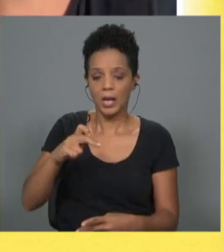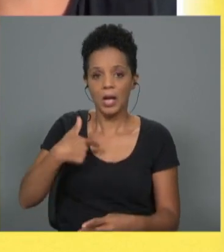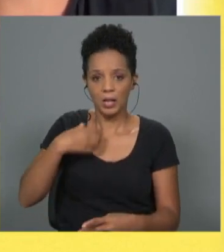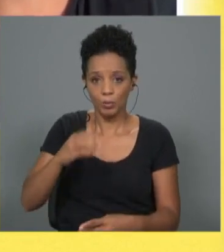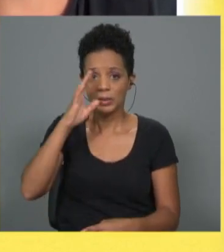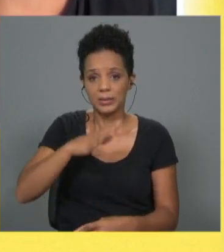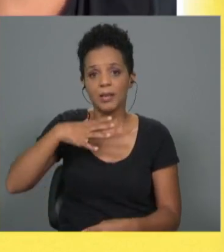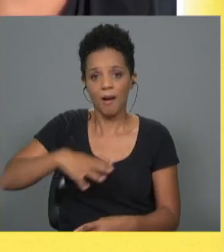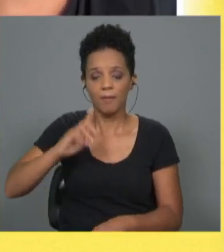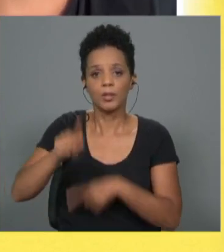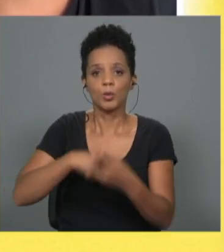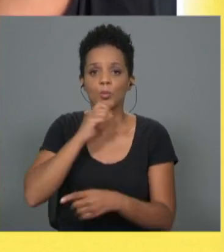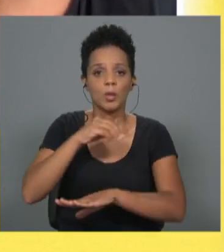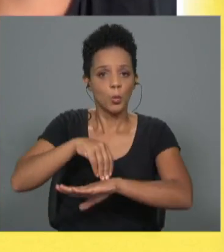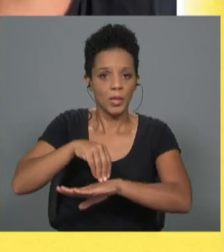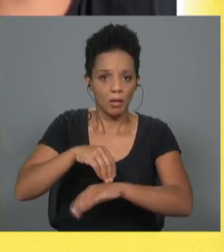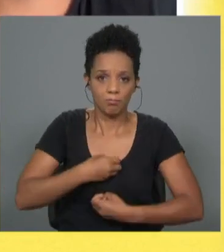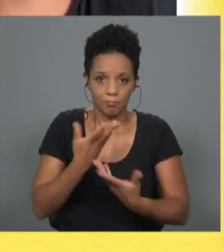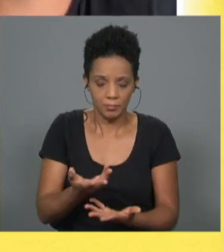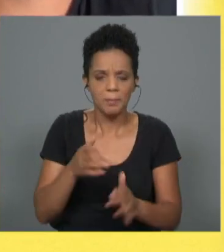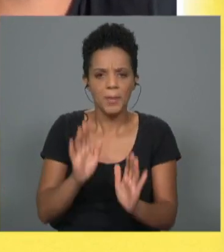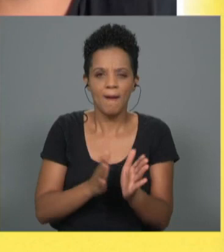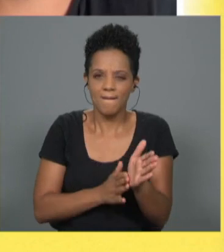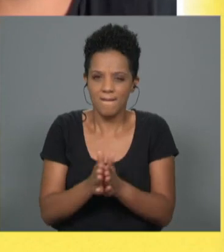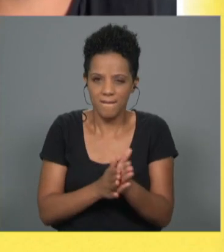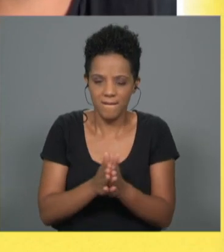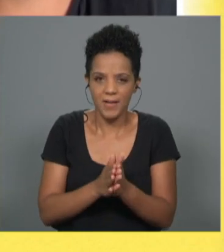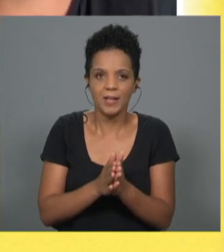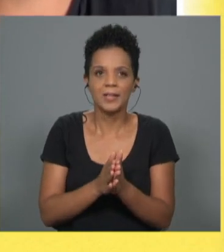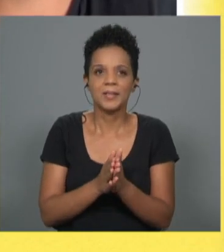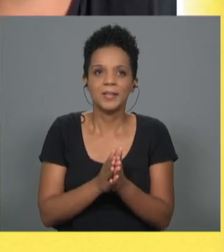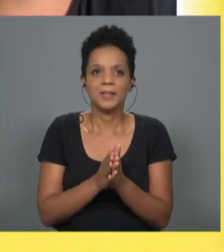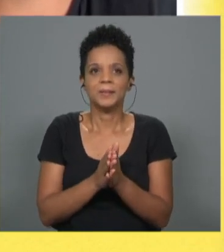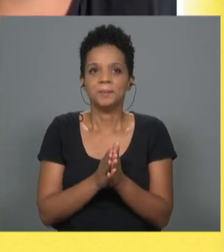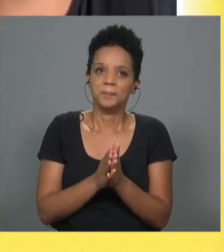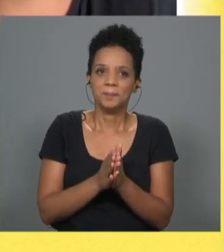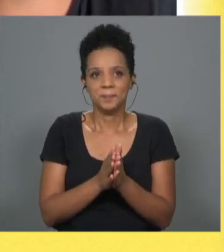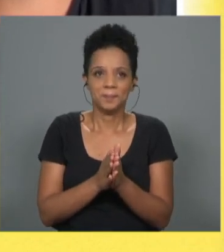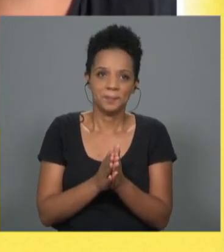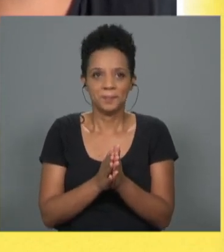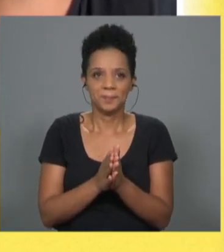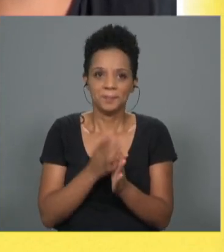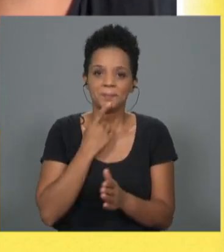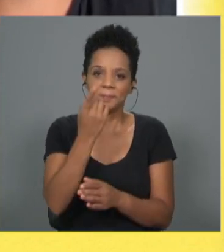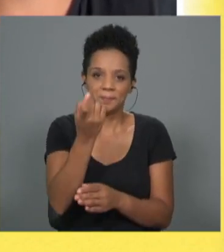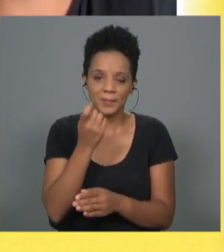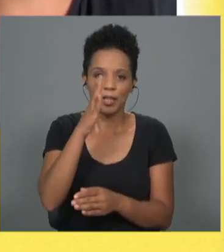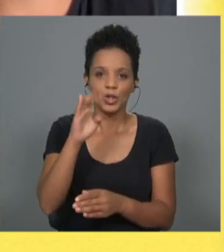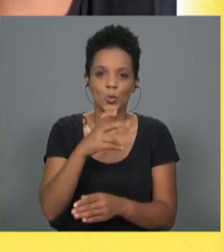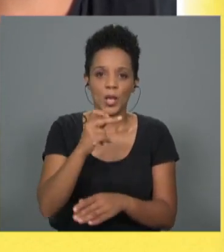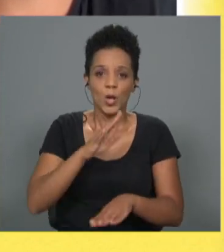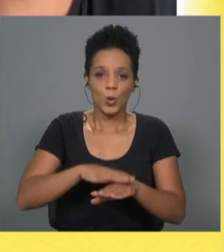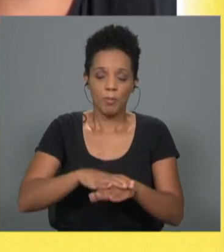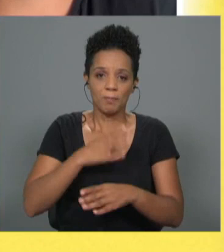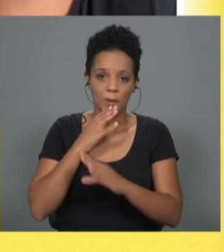depois comentar, mas aproveito para lançar já aqui uma primeira questão à Joana, fruto também da conversa que